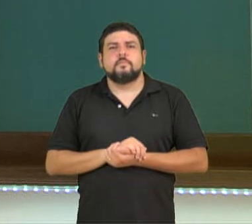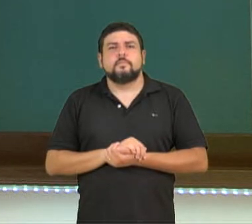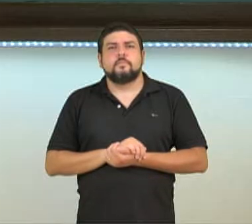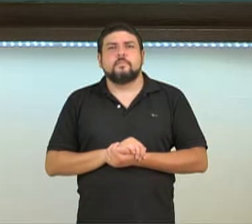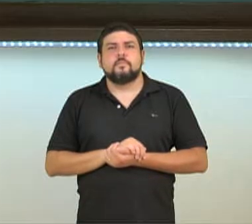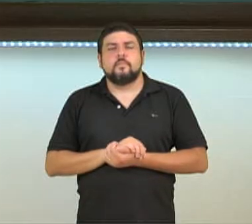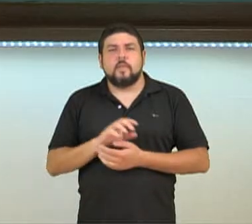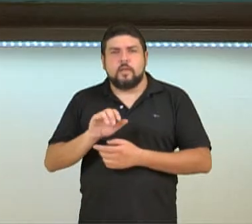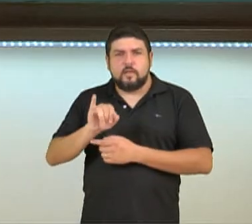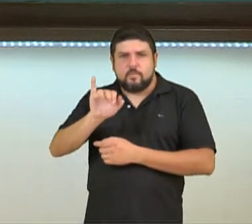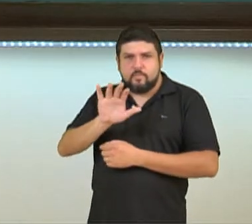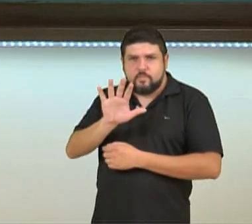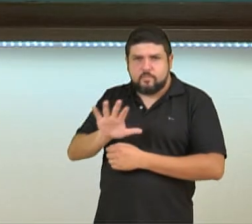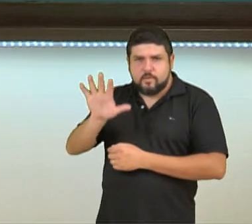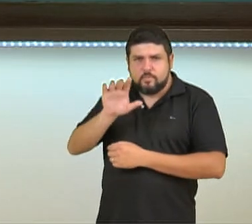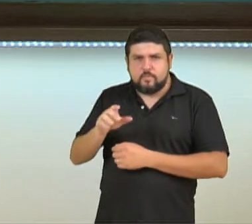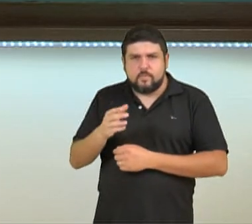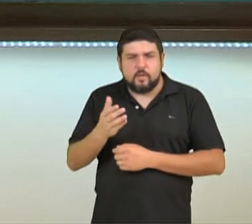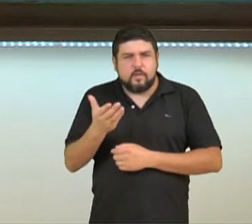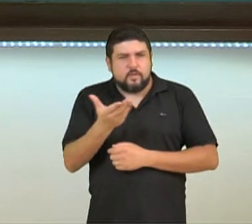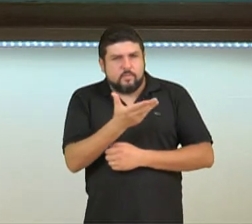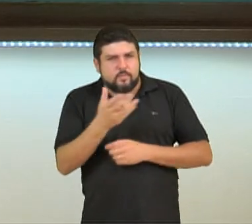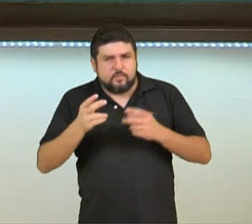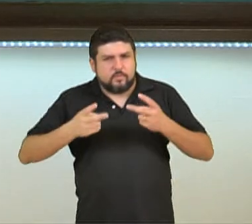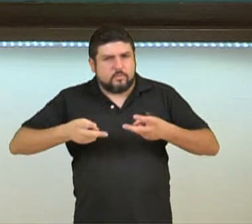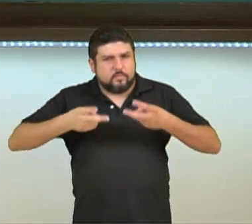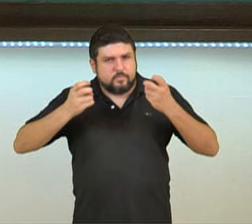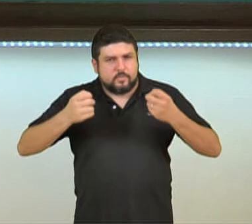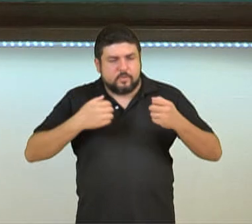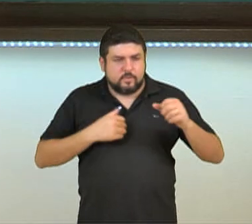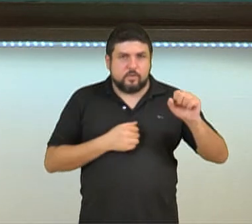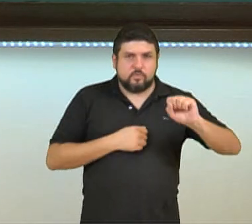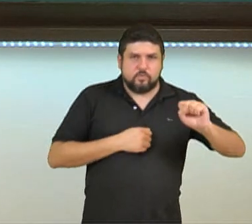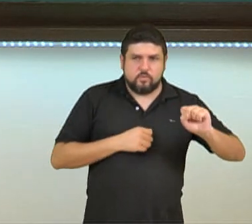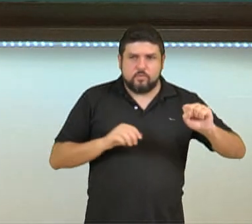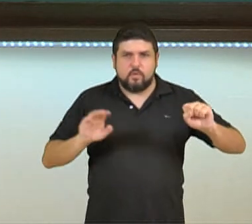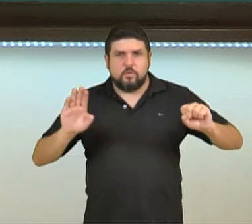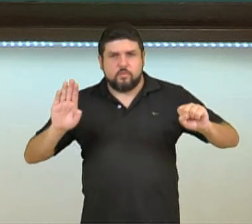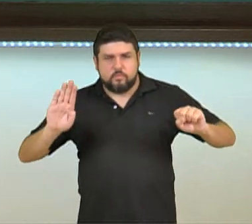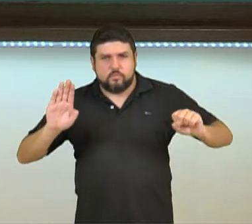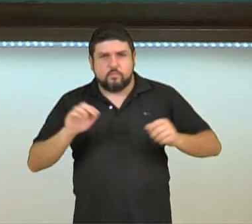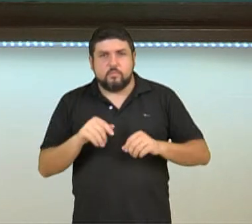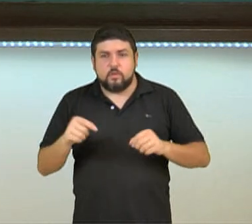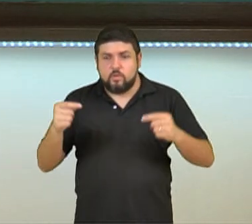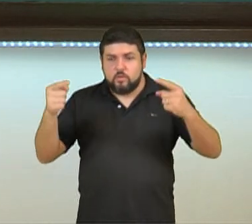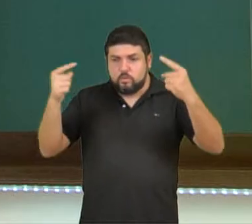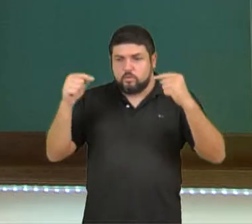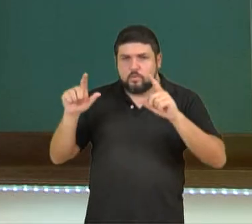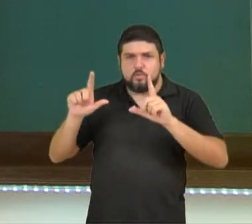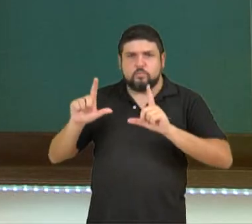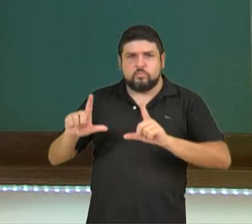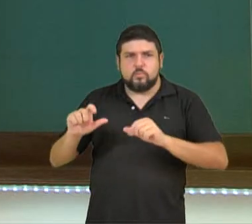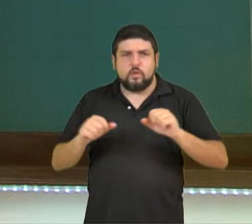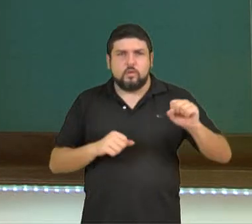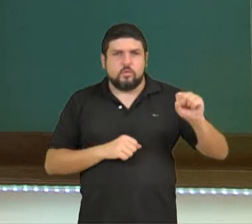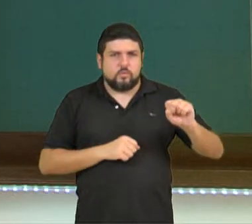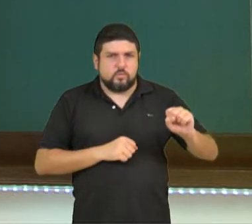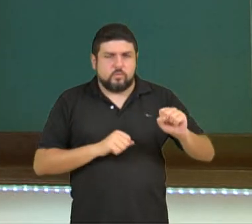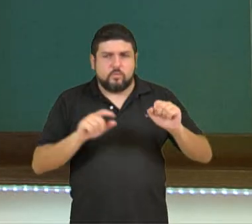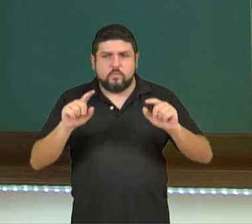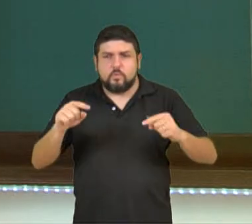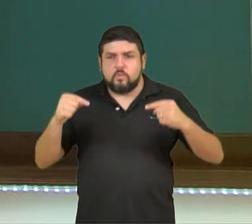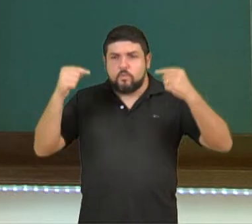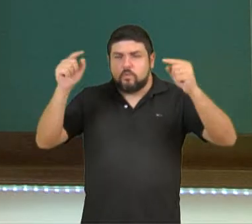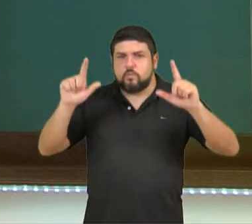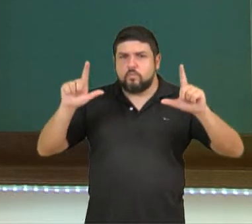Uma imagem aqui para vocês verem quais são as diferenças dos dois campos. Primeiro campo aqui de baixo, um campo de softball e aqui em